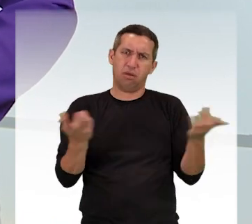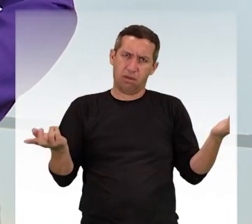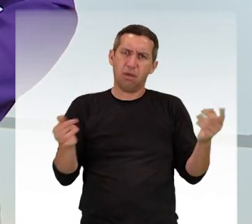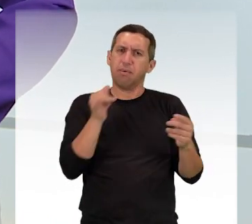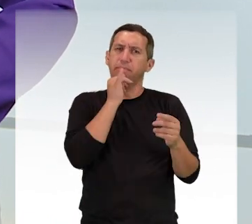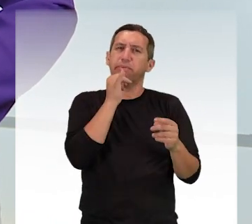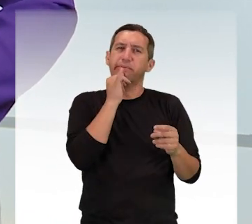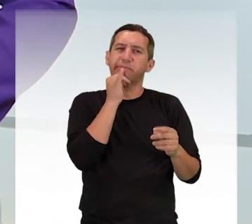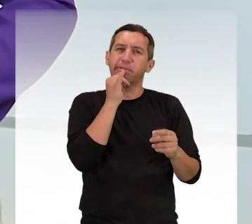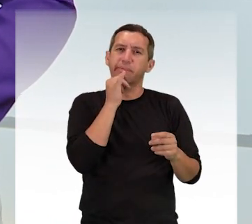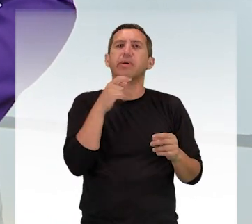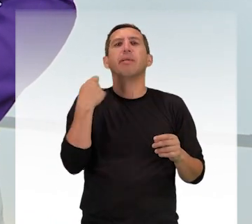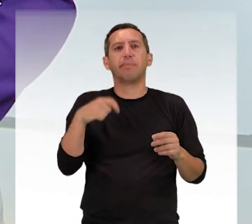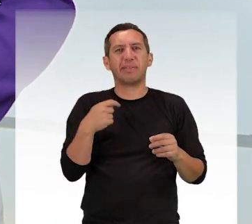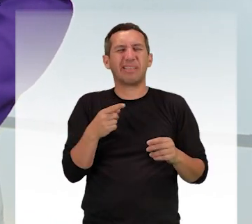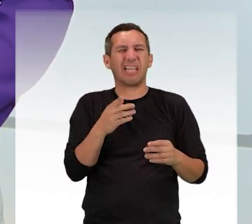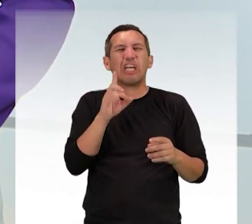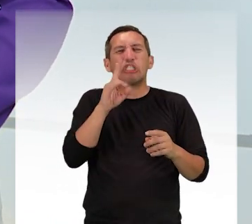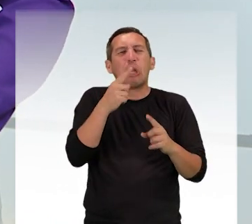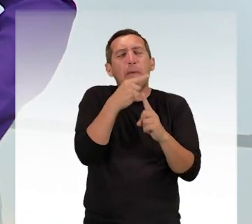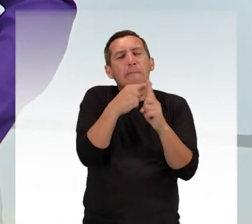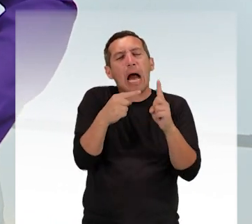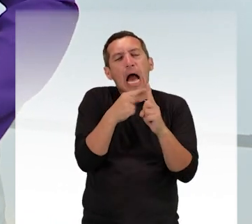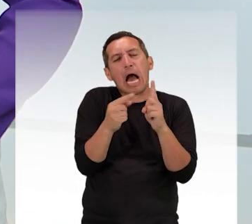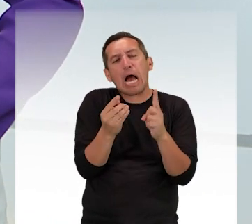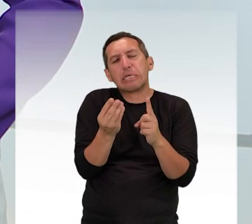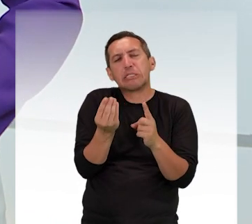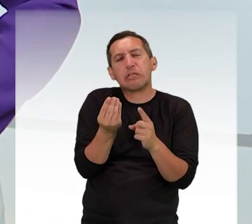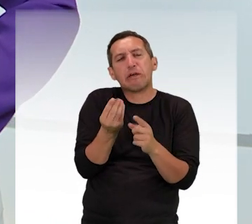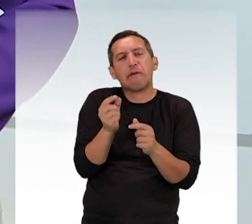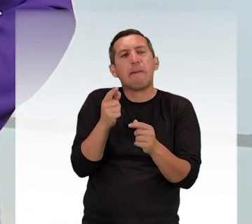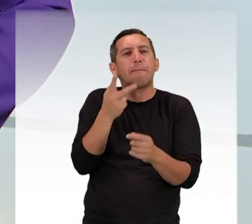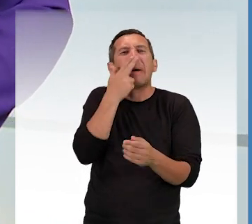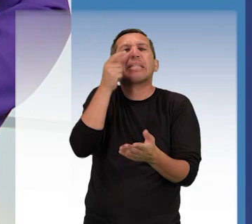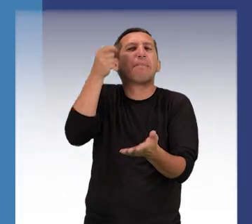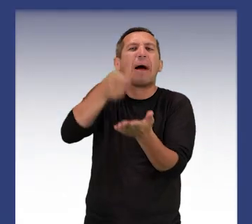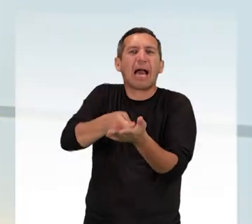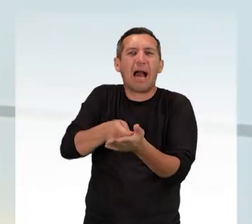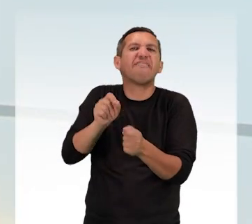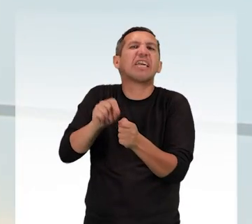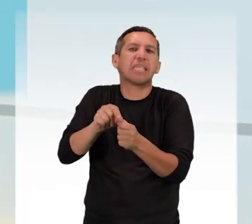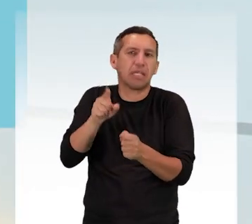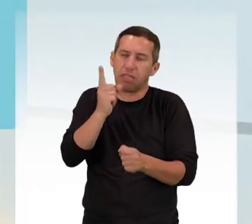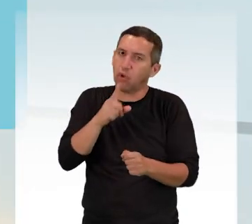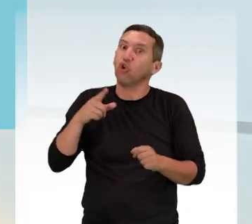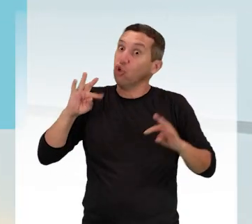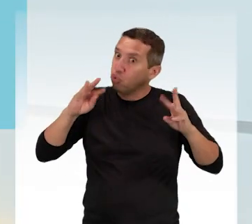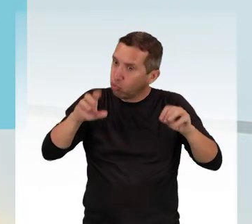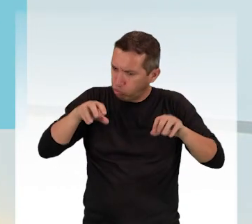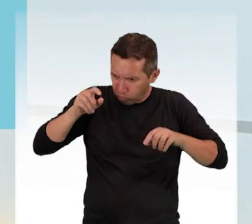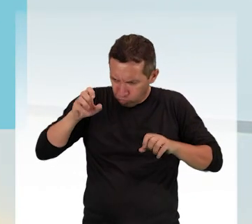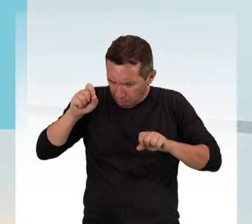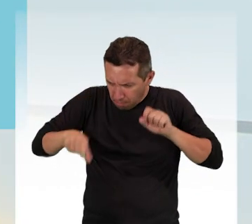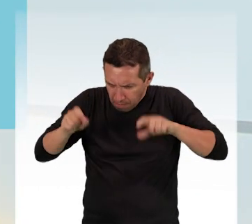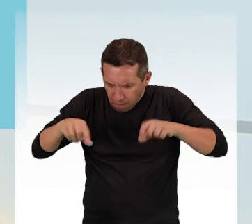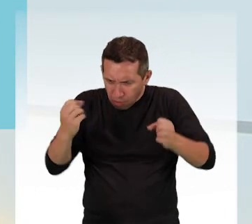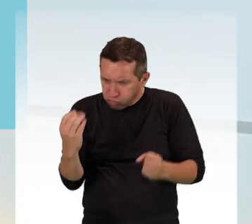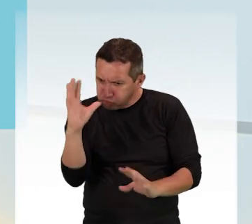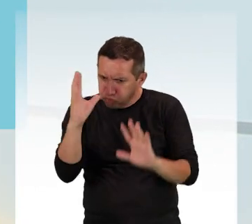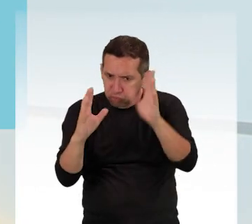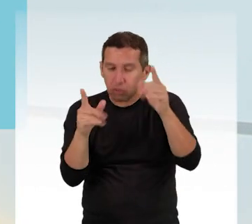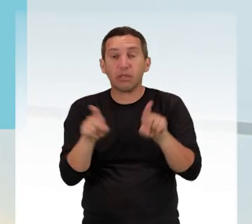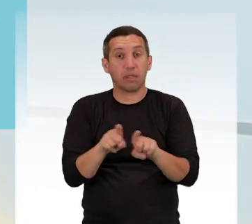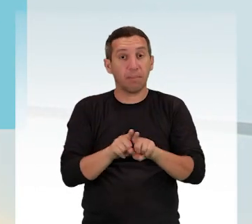permitir o parcelamento da reparação integral do dano causado ao meio ambiente. Em Ilhéus, na Bahia, o Ministério